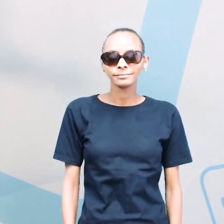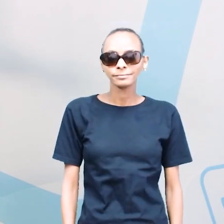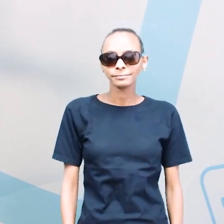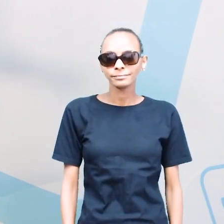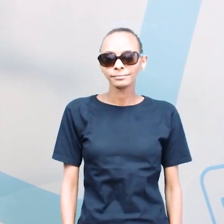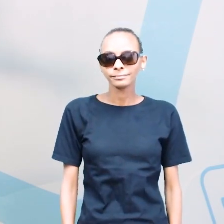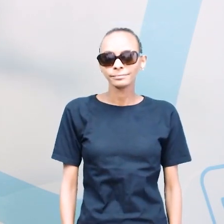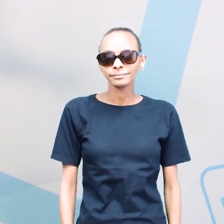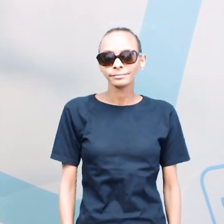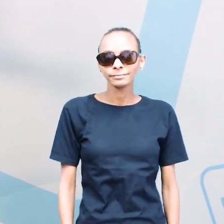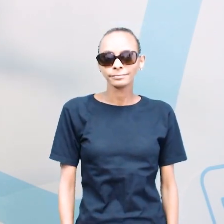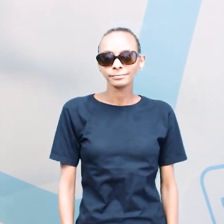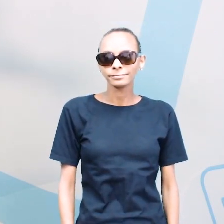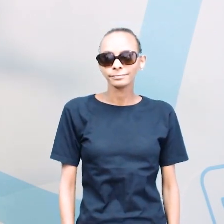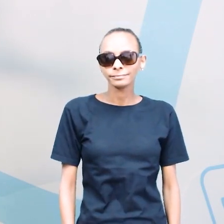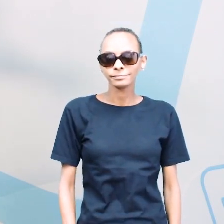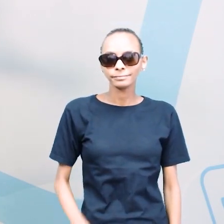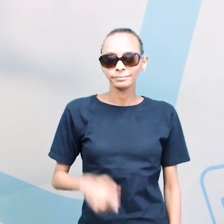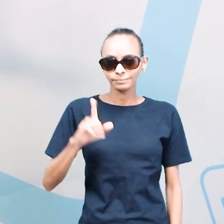Blouse.